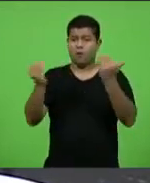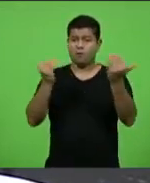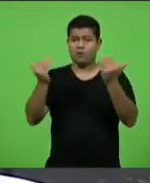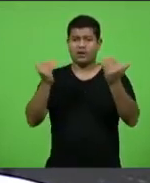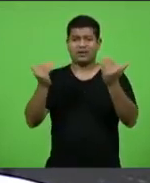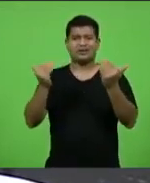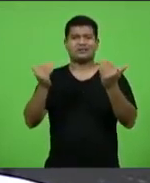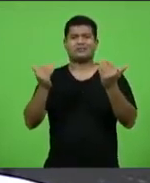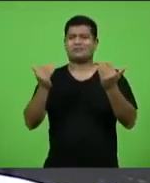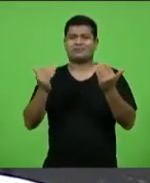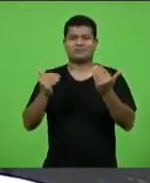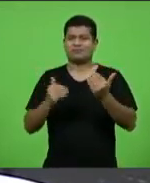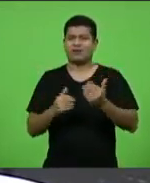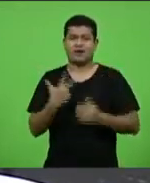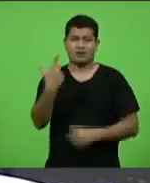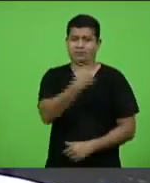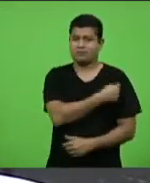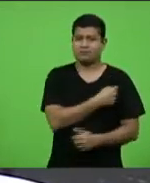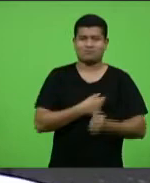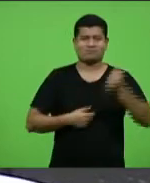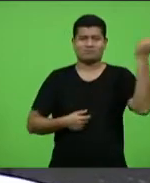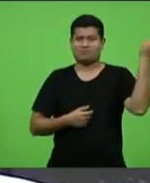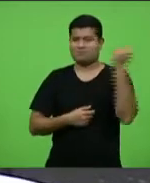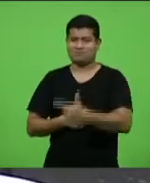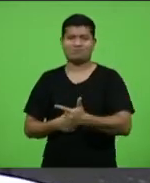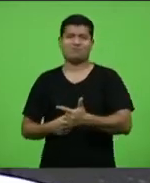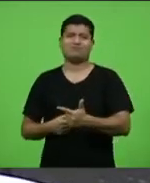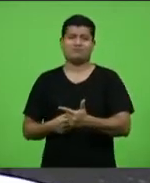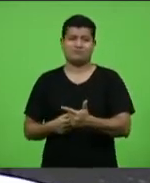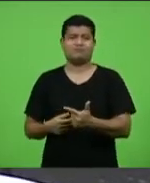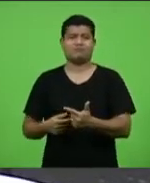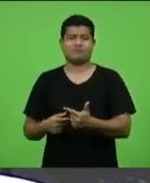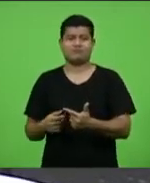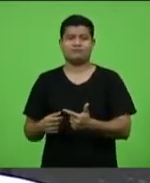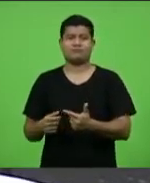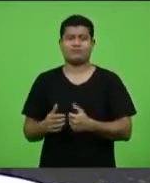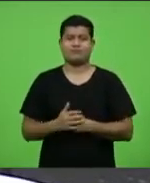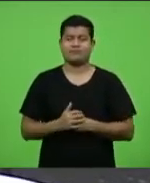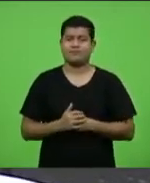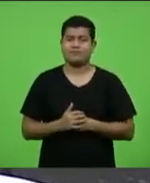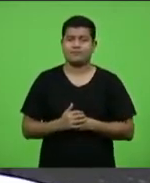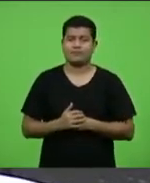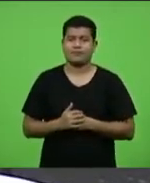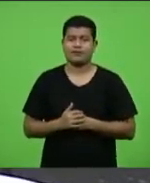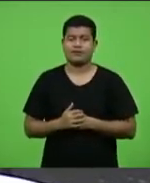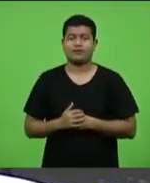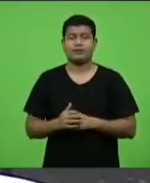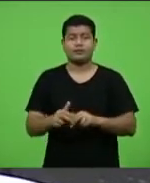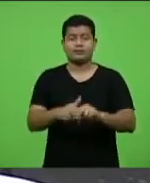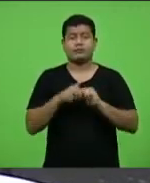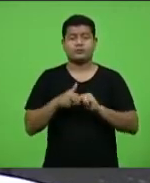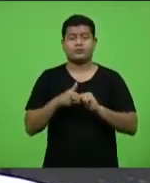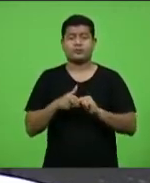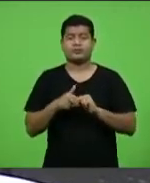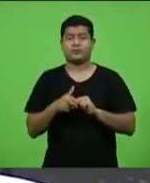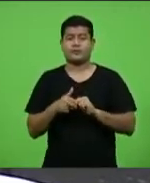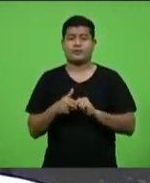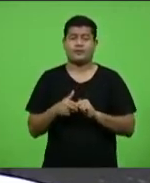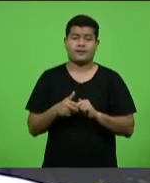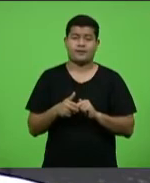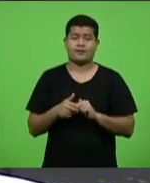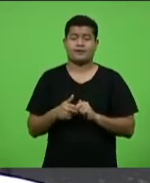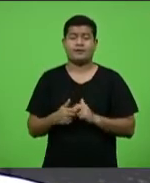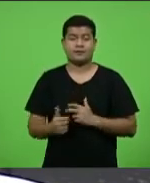insignificativamente menos importantes do que a vacina, por isso o apelo